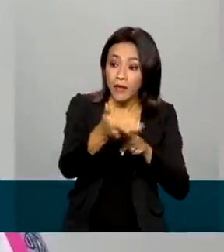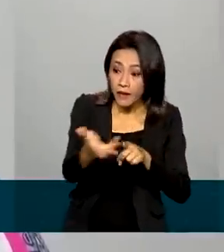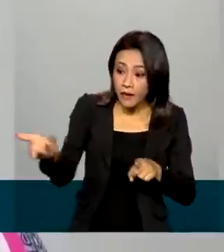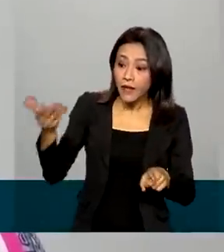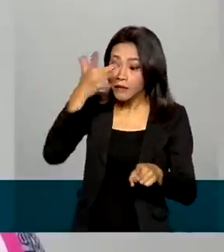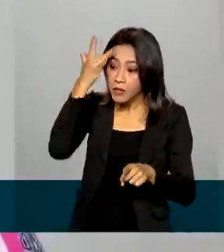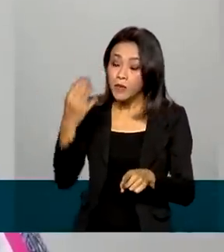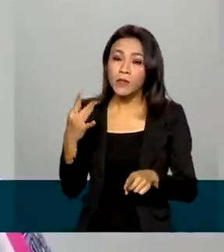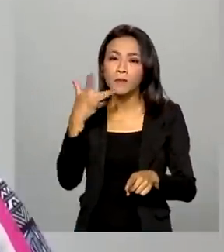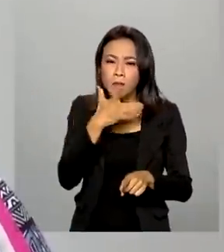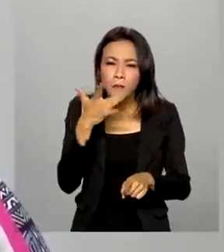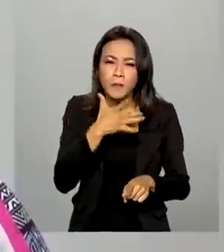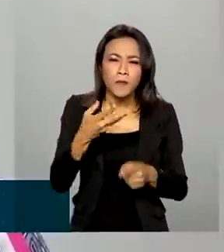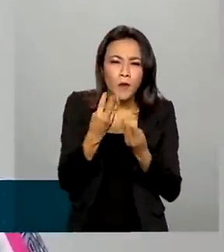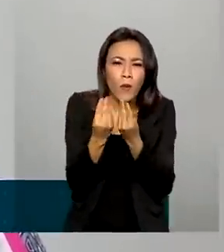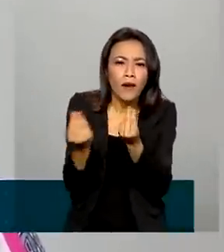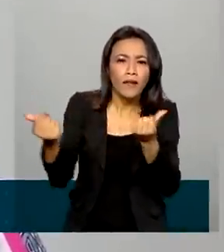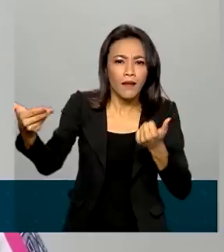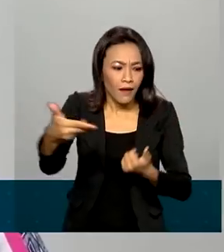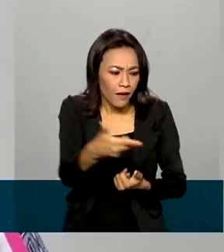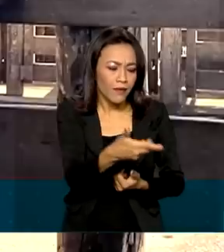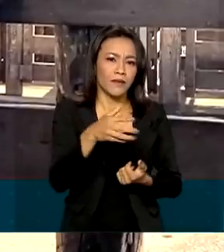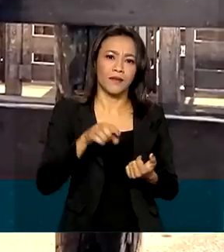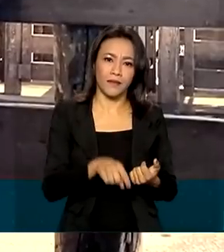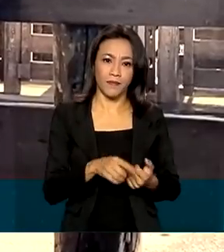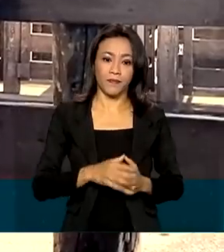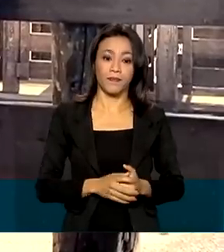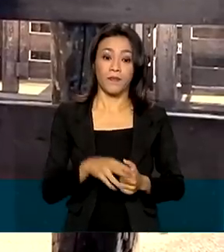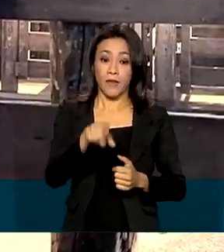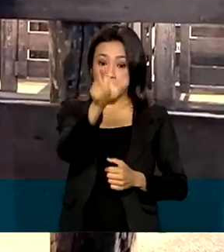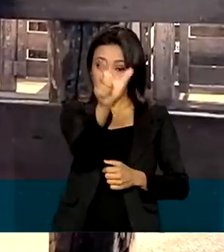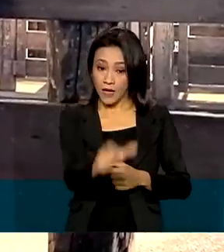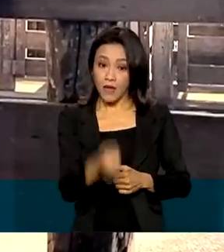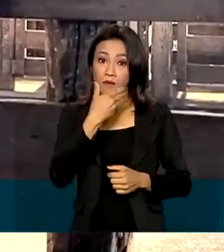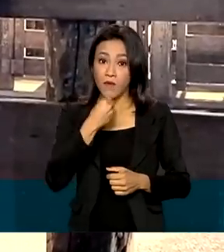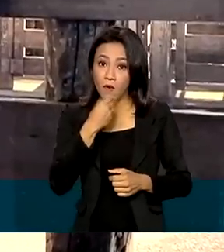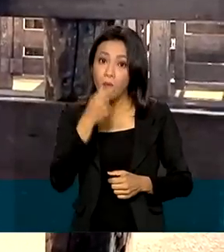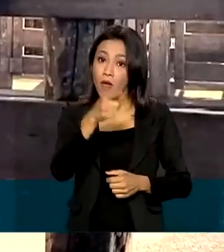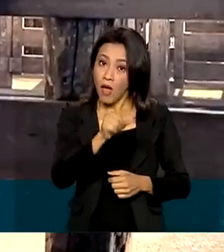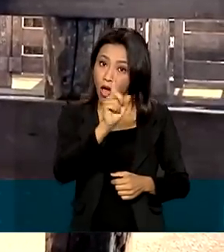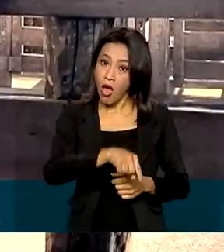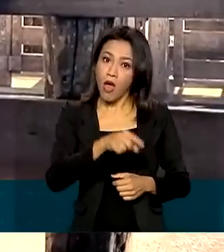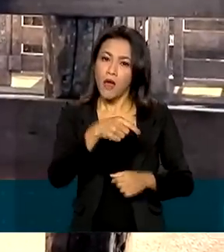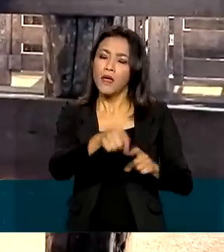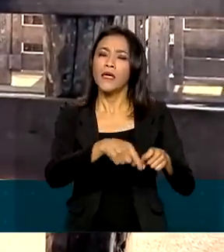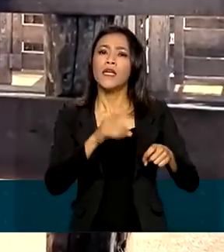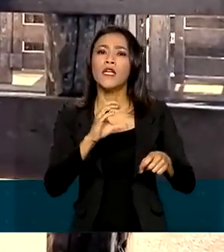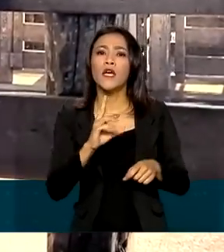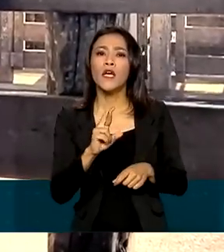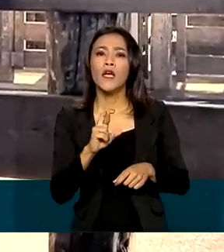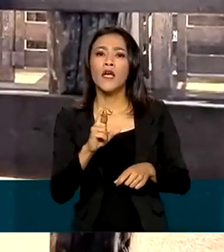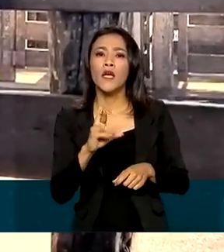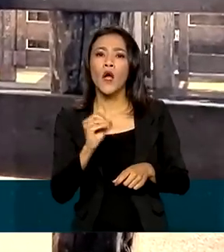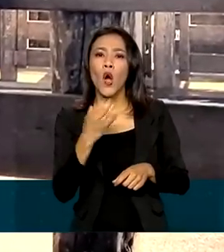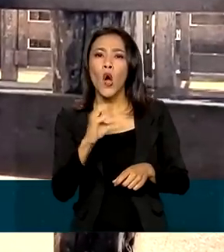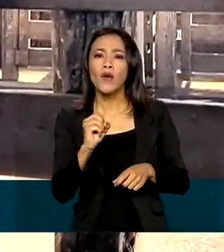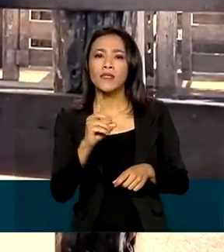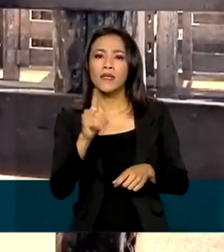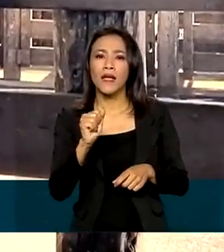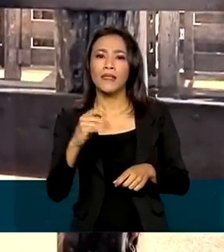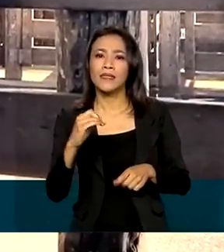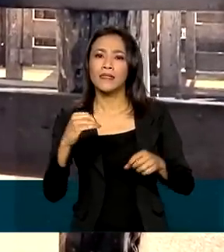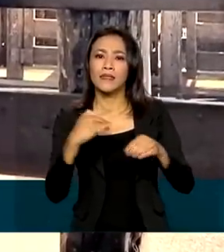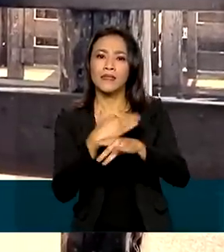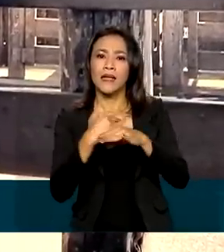possibilidade de acesso a produtos de qualidade com essa diferenciação. O Hugo é produtor do queijo Roça da Cidade, uma marca com mais de